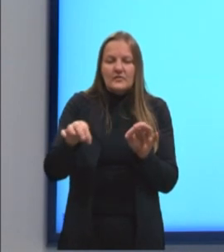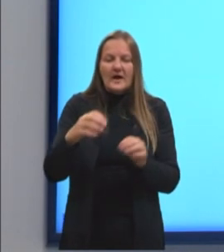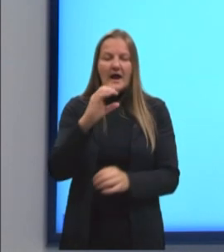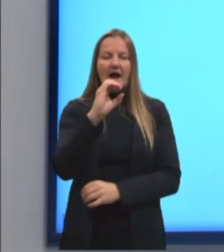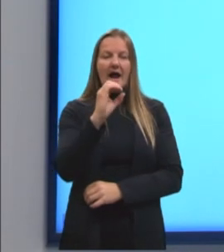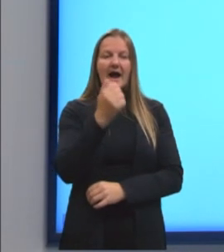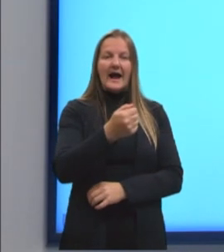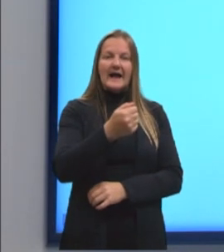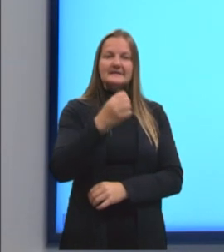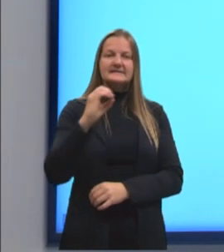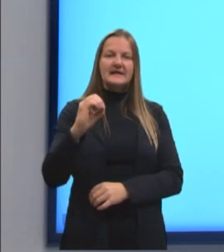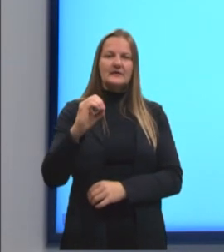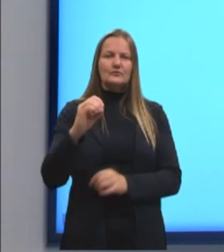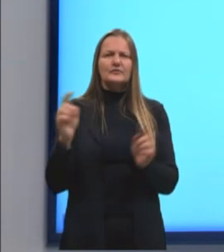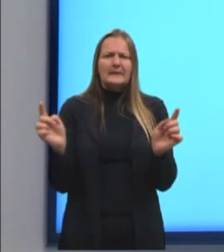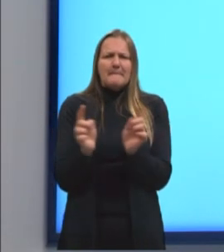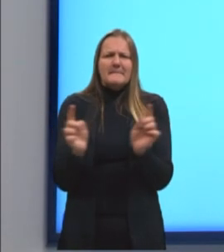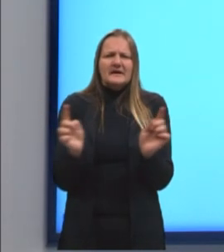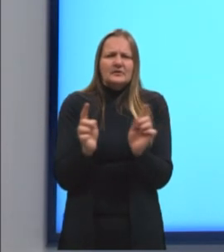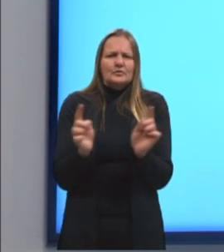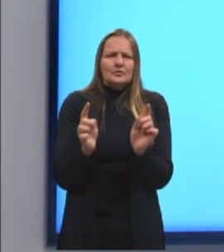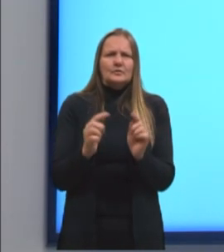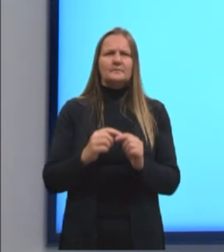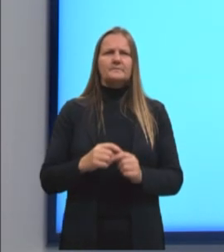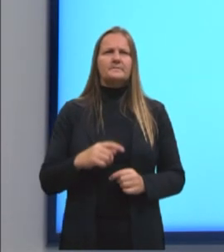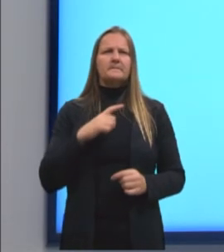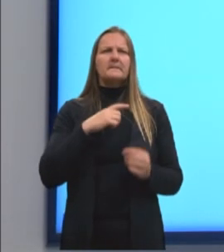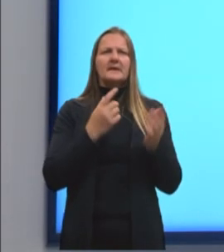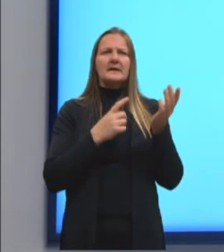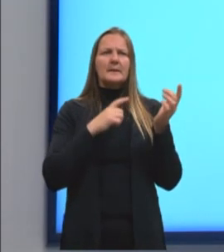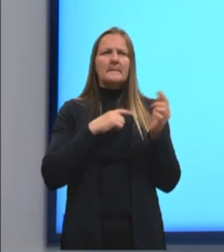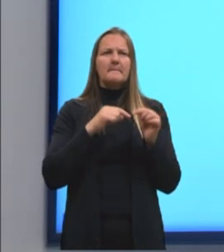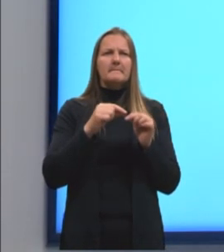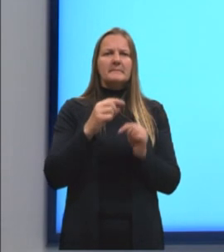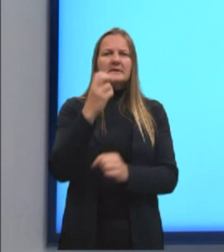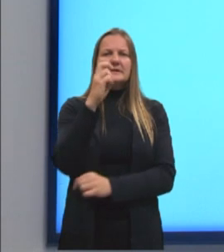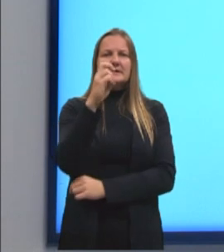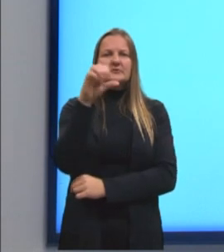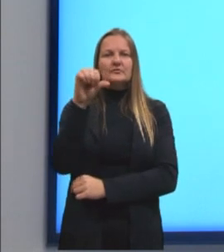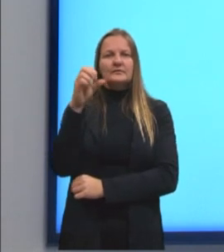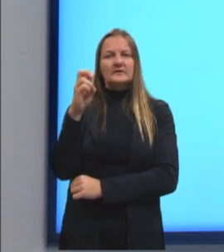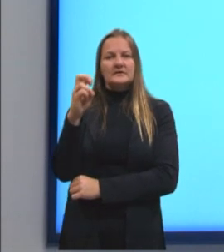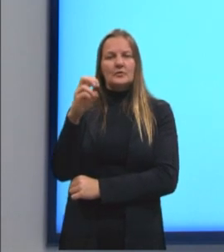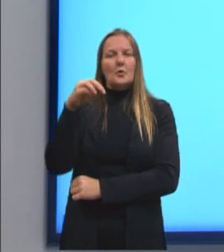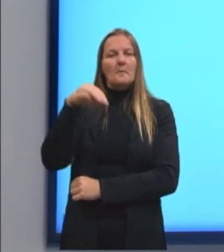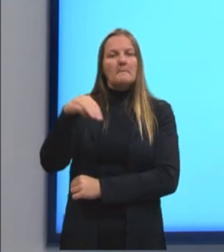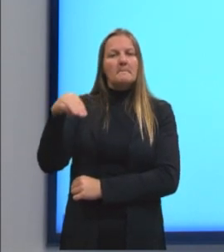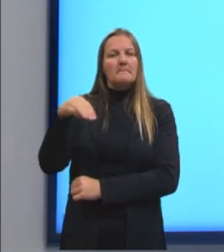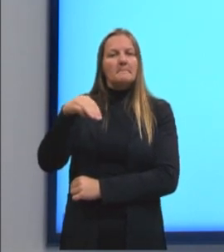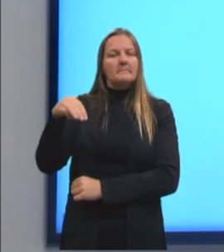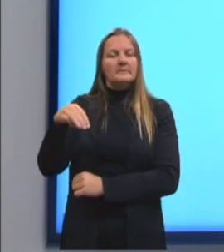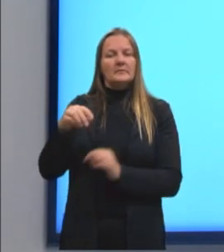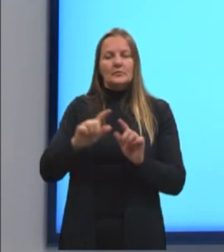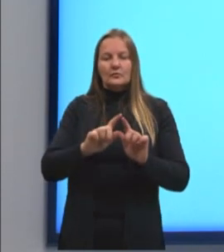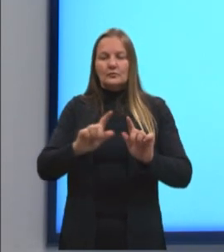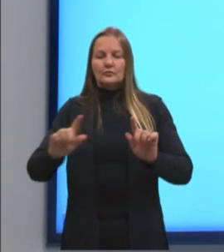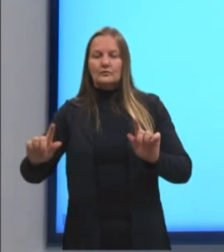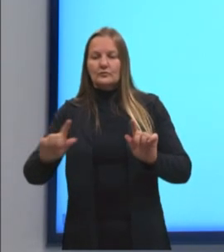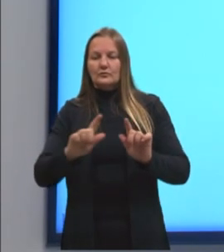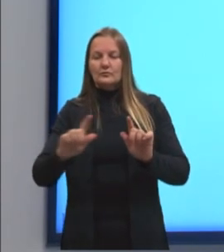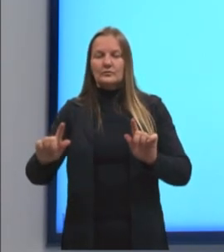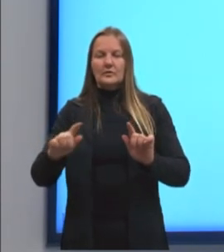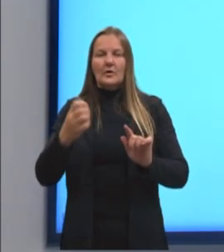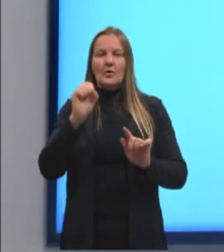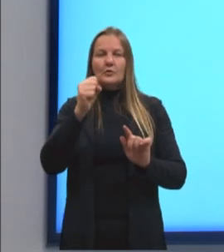A0. E aqui nós temos a dimensão da folha A0. Então, 595 milímetros de largura e